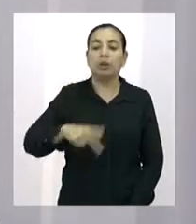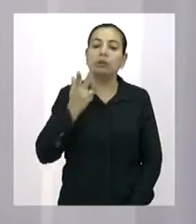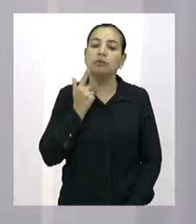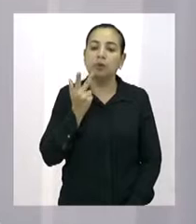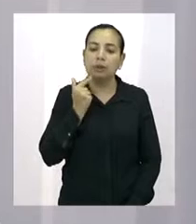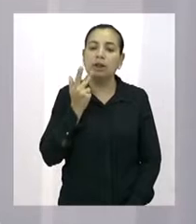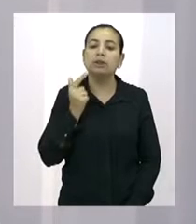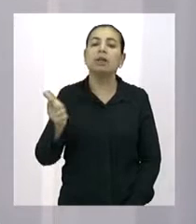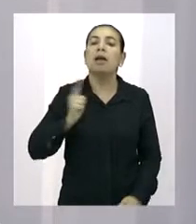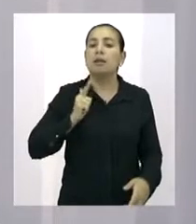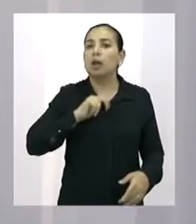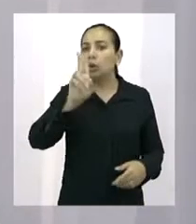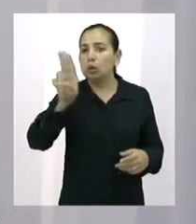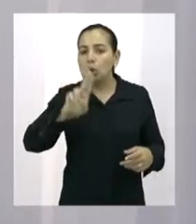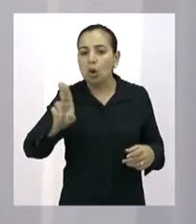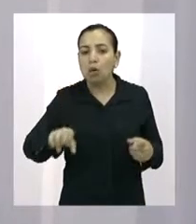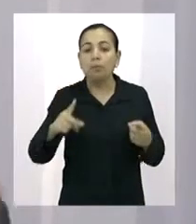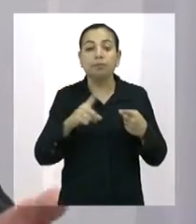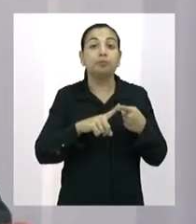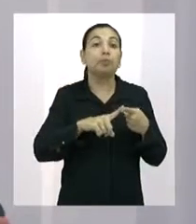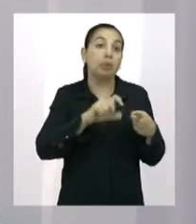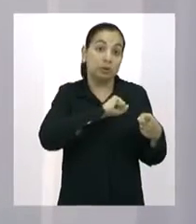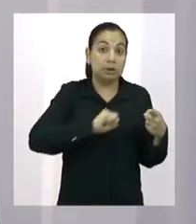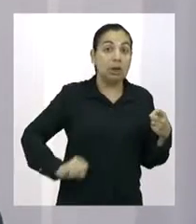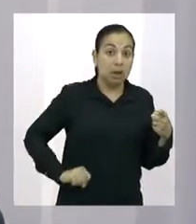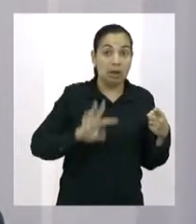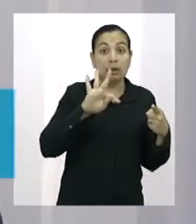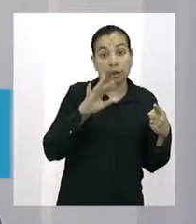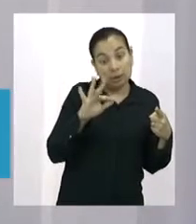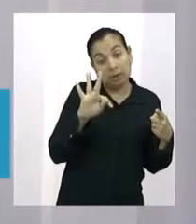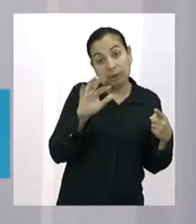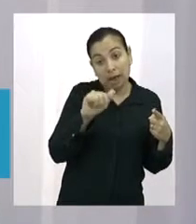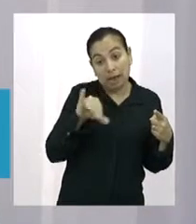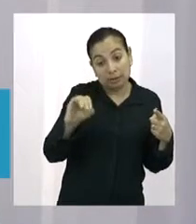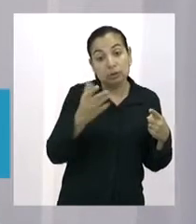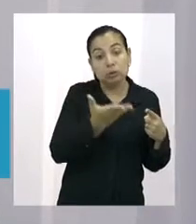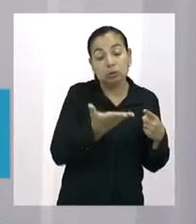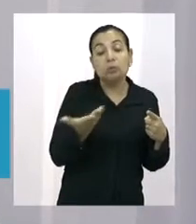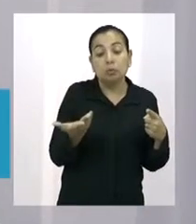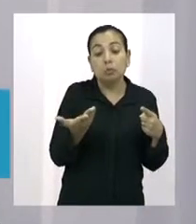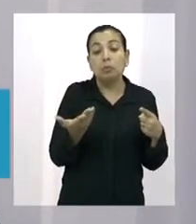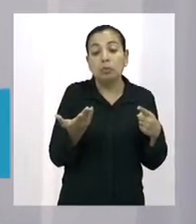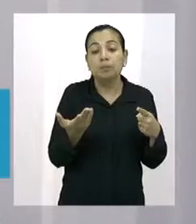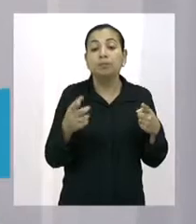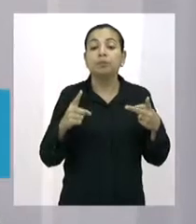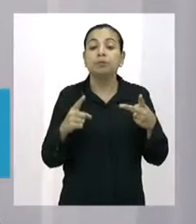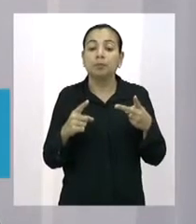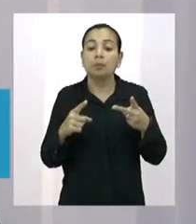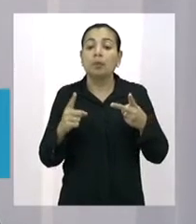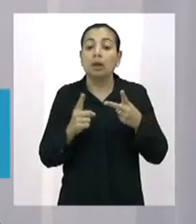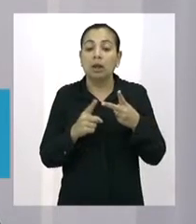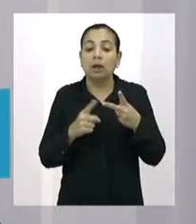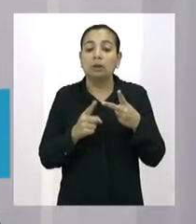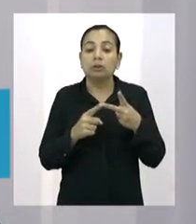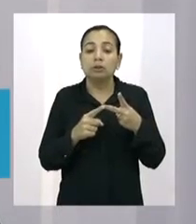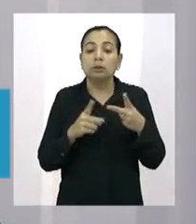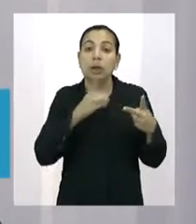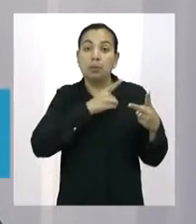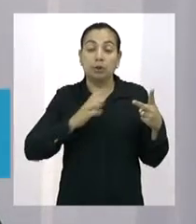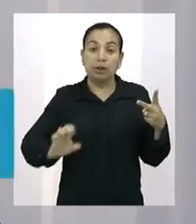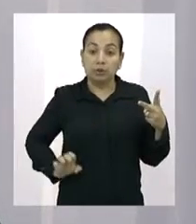nomes, como o próprio senador Tachereissati, é um grande nome. Nós temos o Carlos Matos, também, ex-deputado estadual.